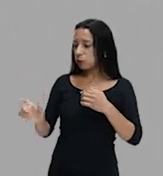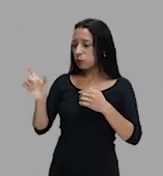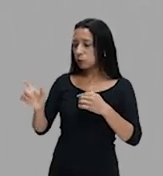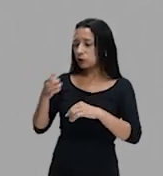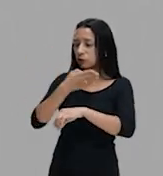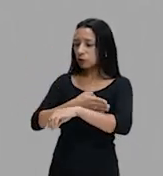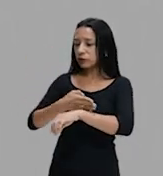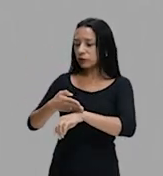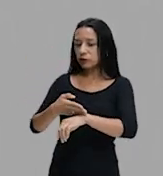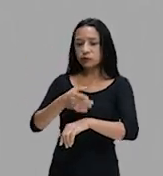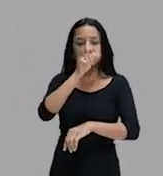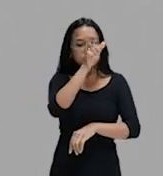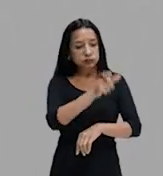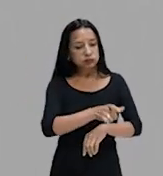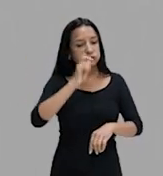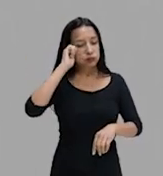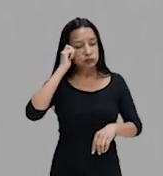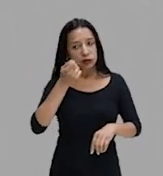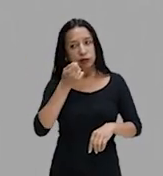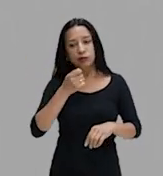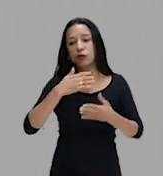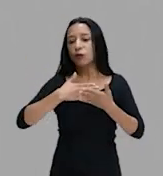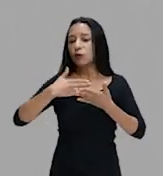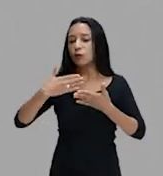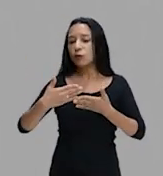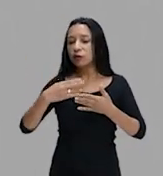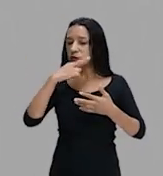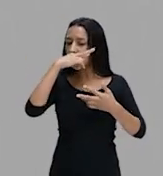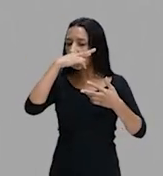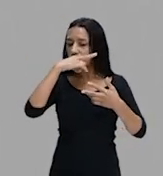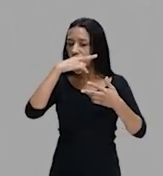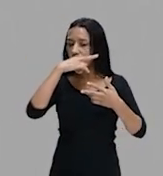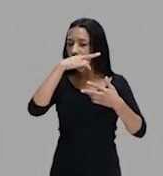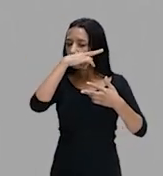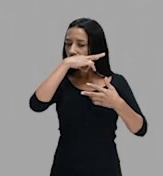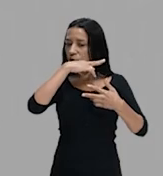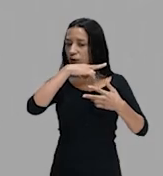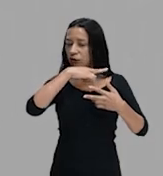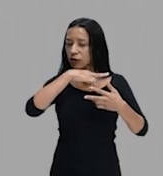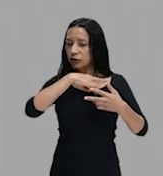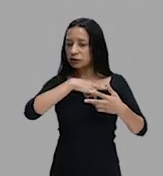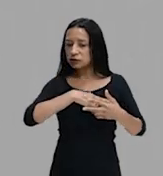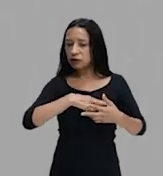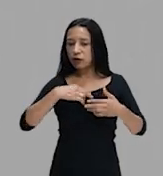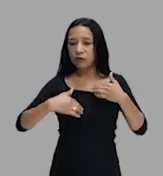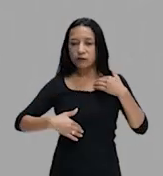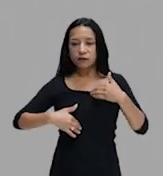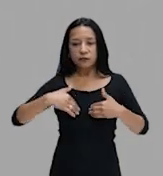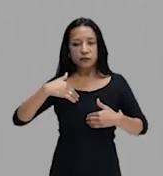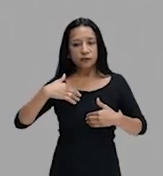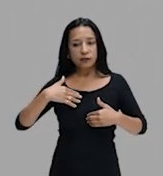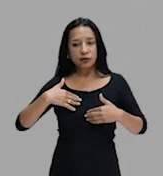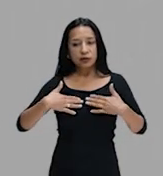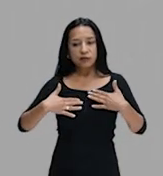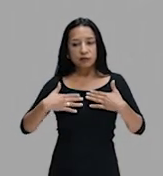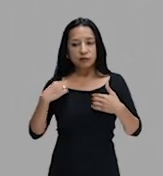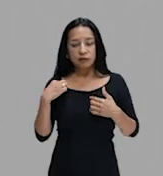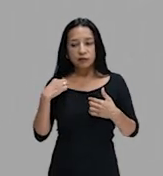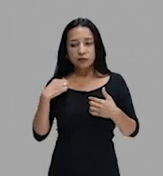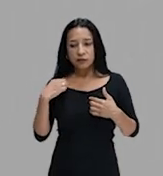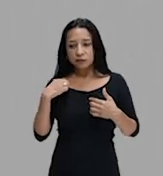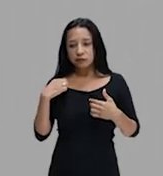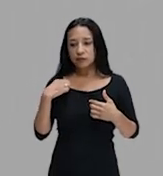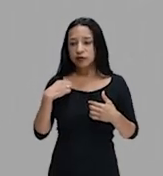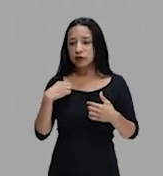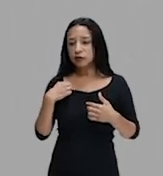negros e as negras passam a alisar o cabelo, vestem-se, inclusive, com motivos africanos e